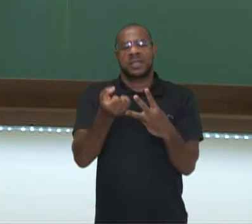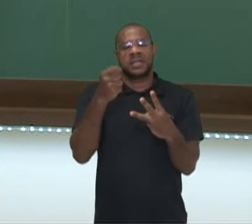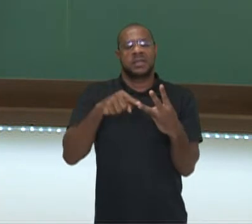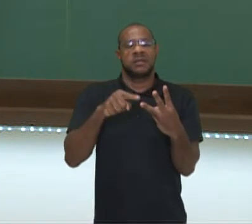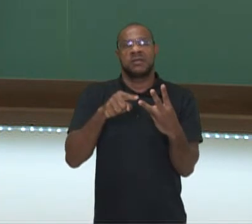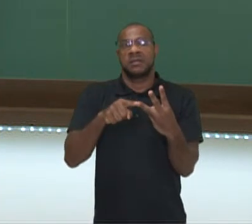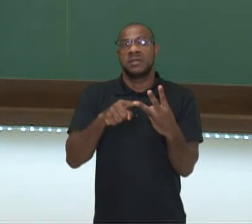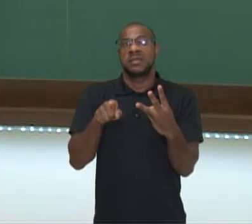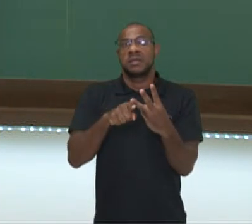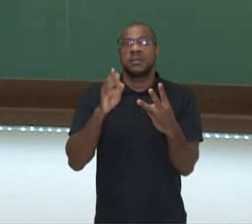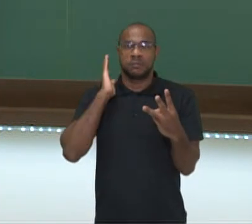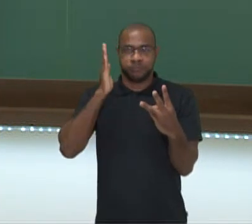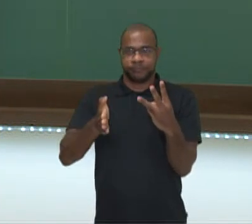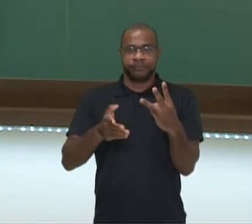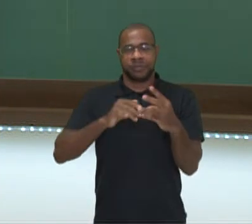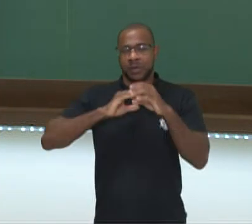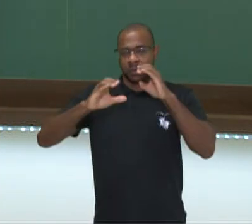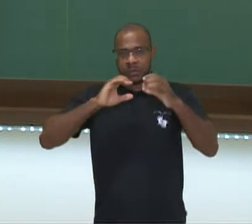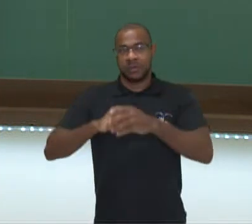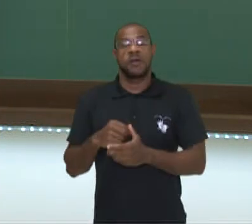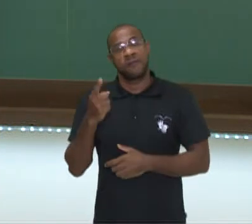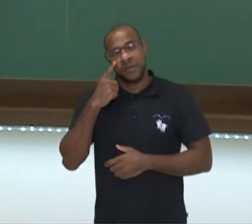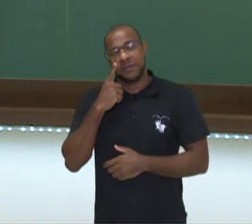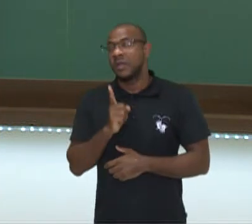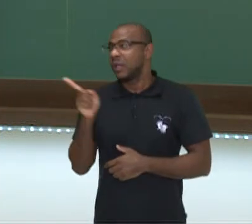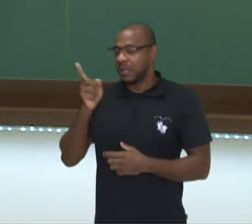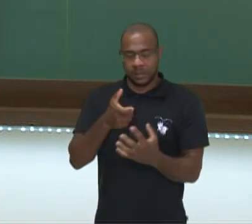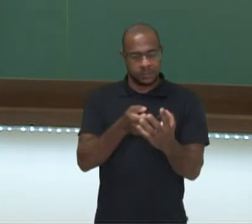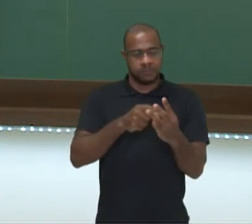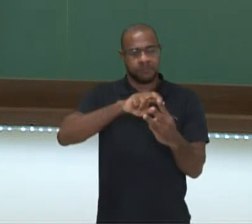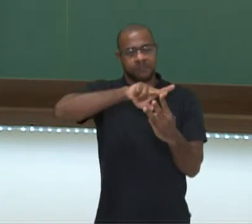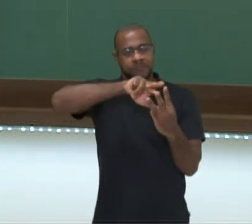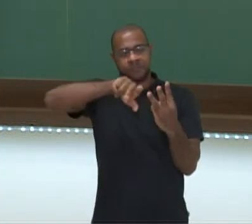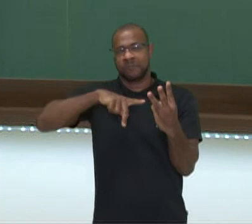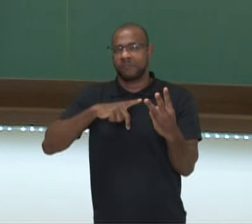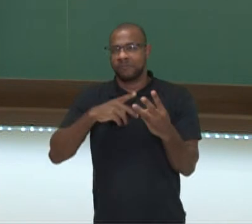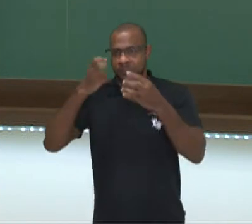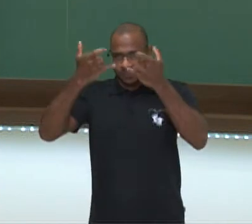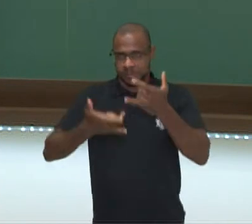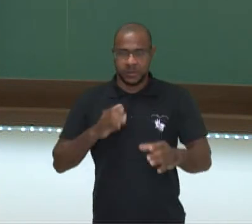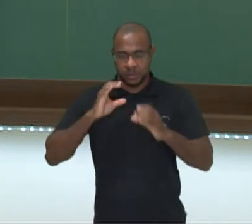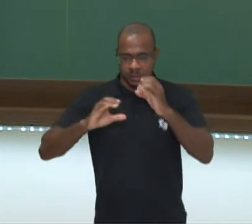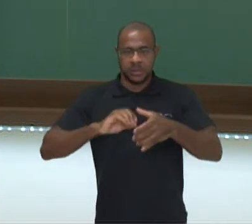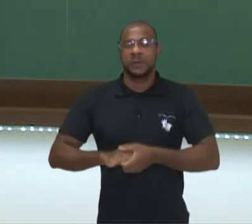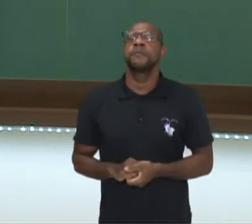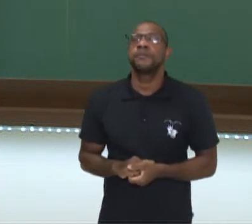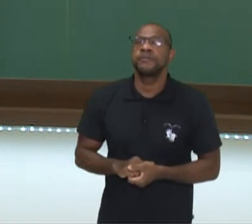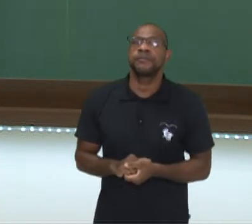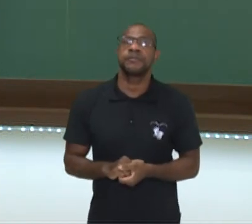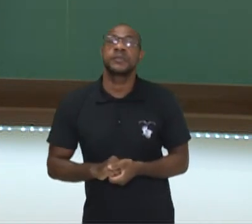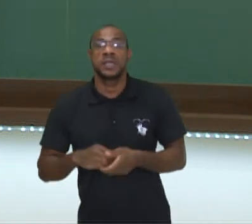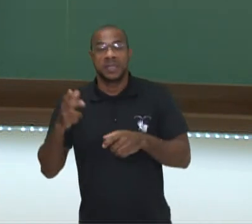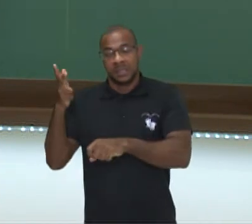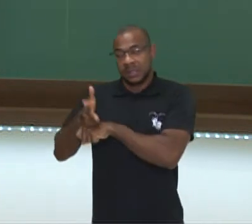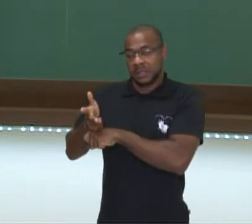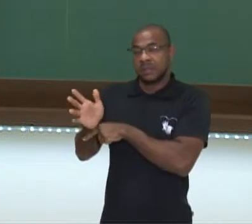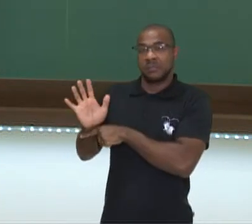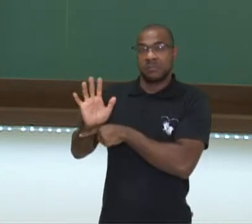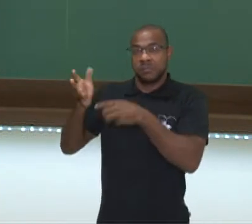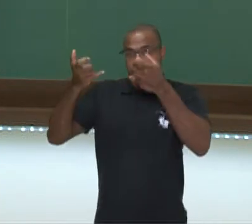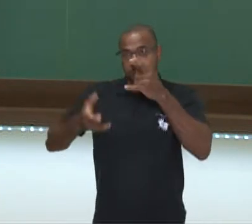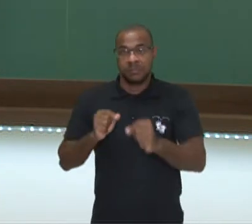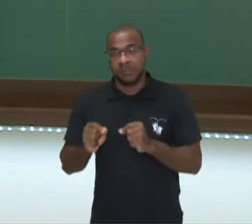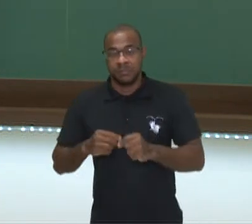assertiva. Veja lá que eu tenho certeza que você vai gostar. Então, nesse vídeo nós falamos sobre